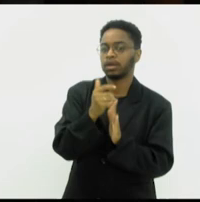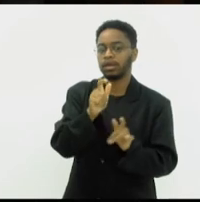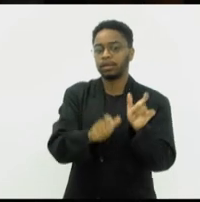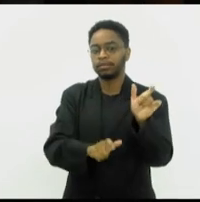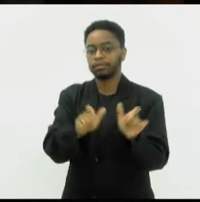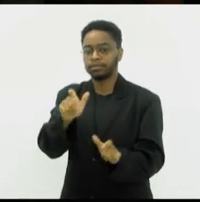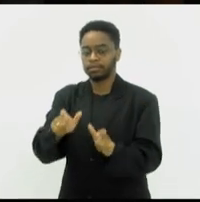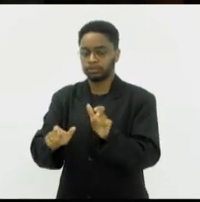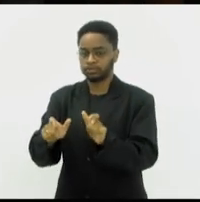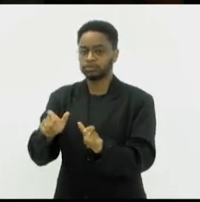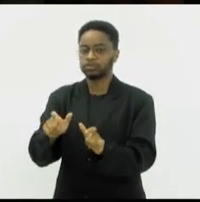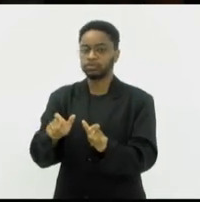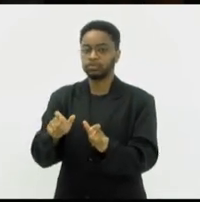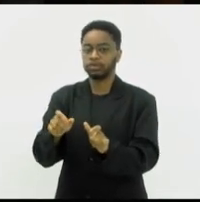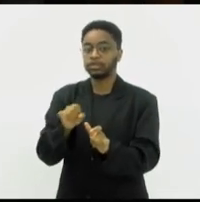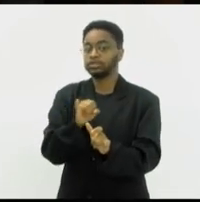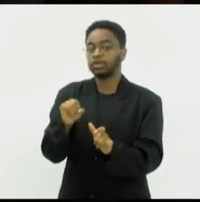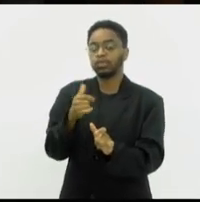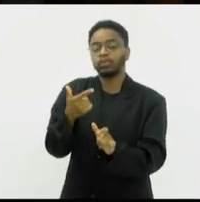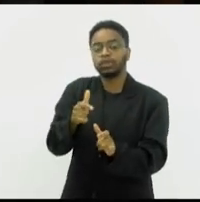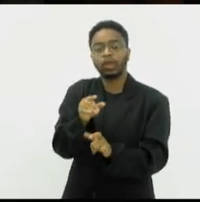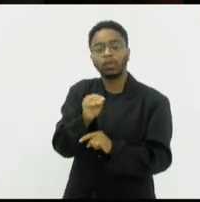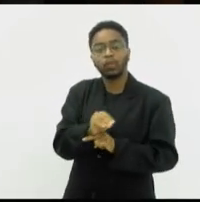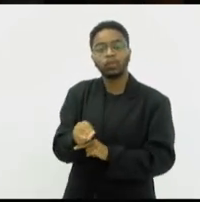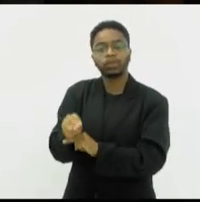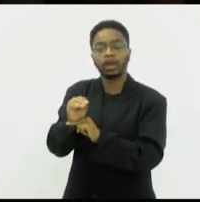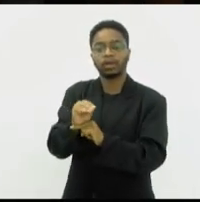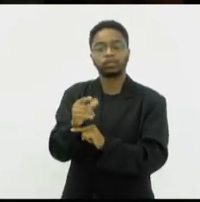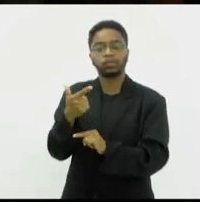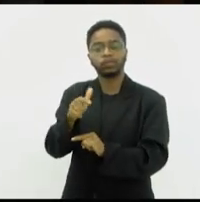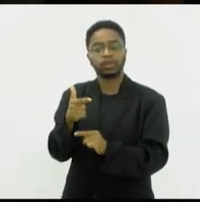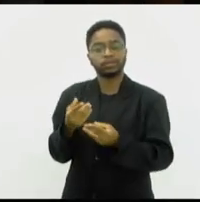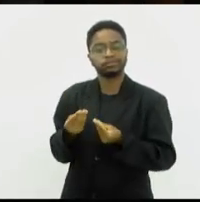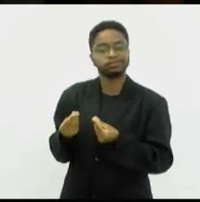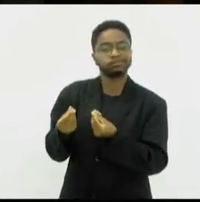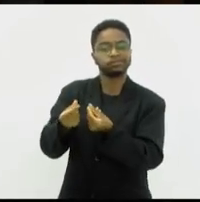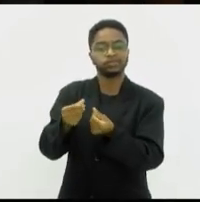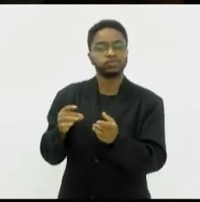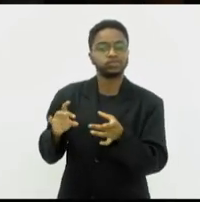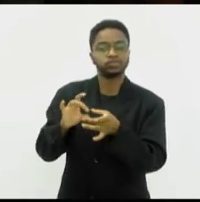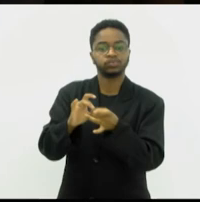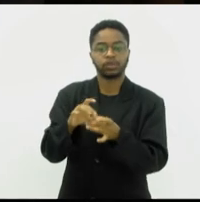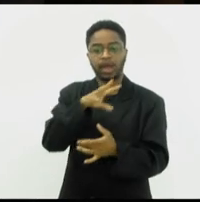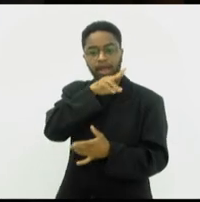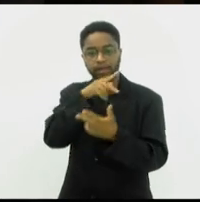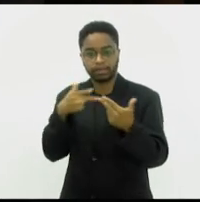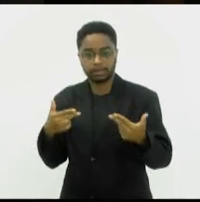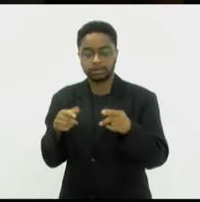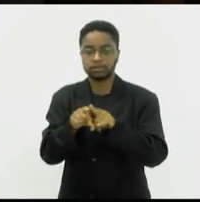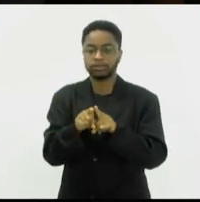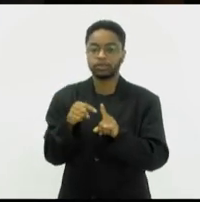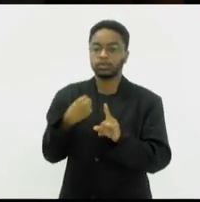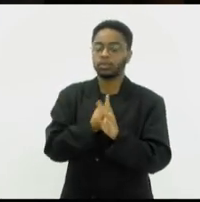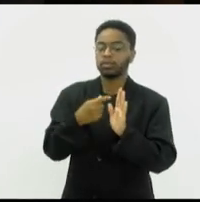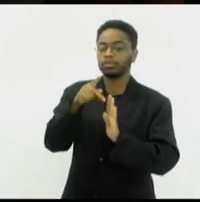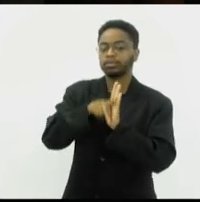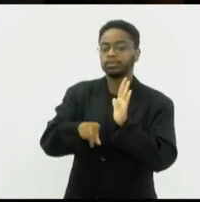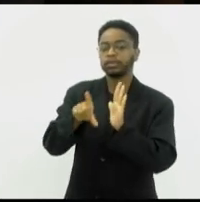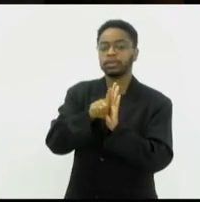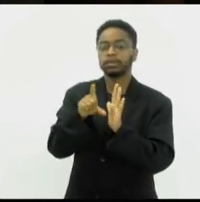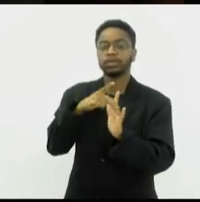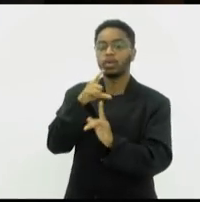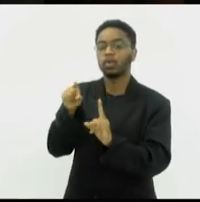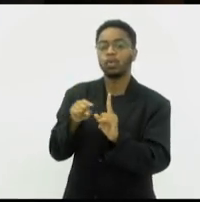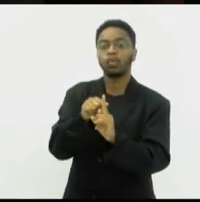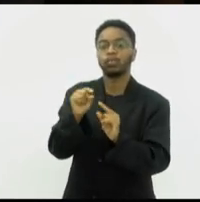pessoas que não têm tido esse cuidado, essa sensibilidade com os animais. E esse projeto nosso vem com o intuito de